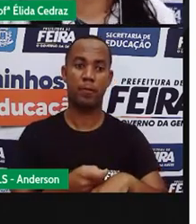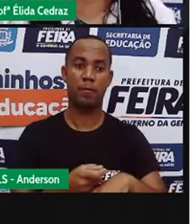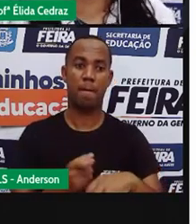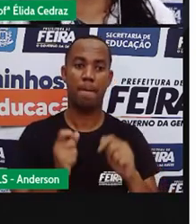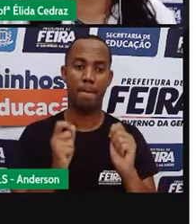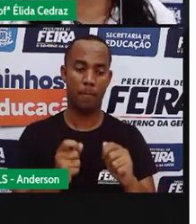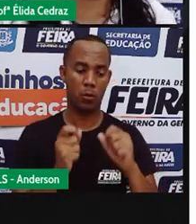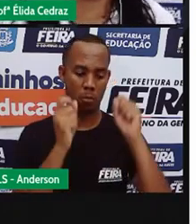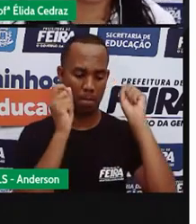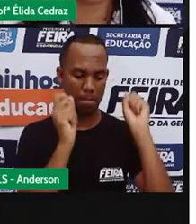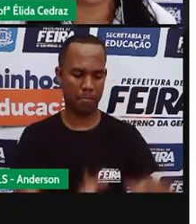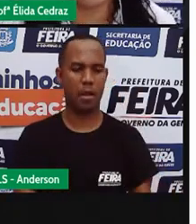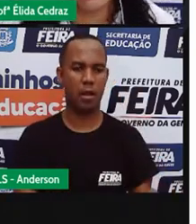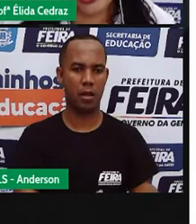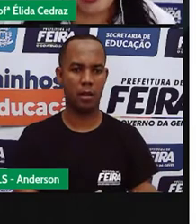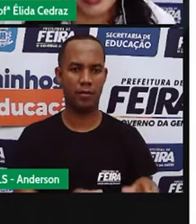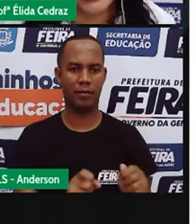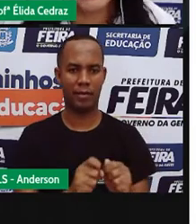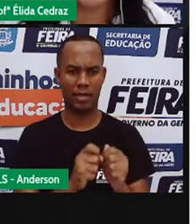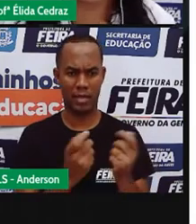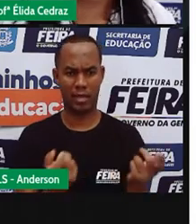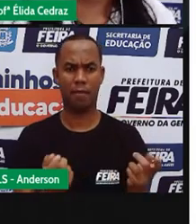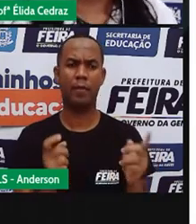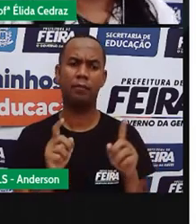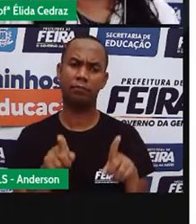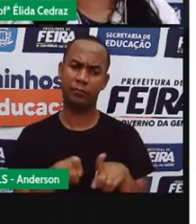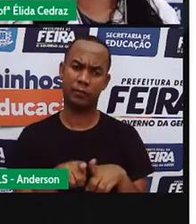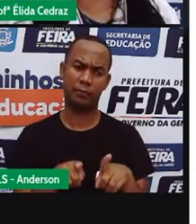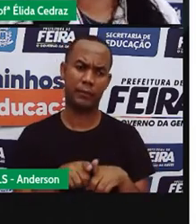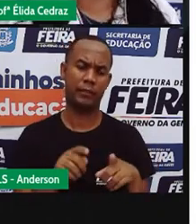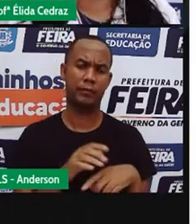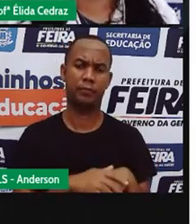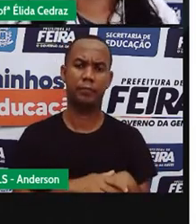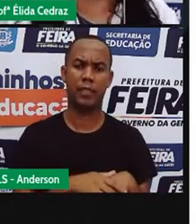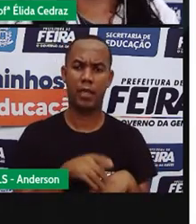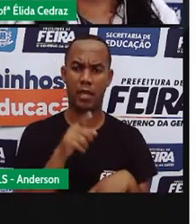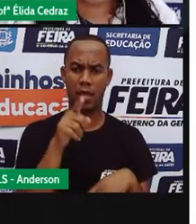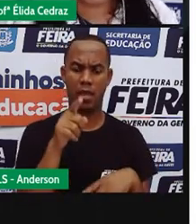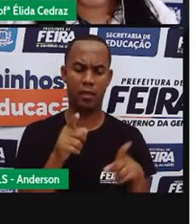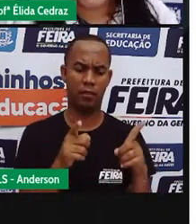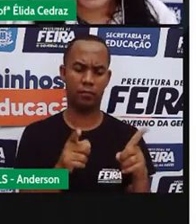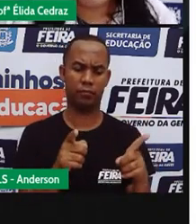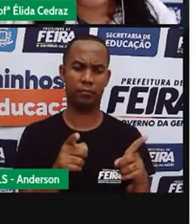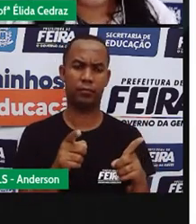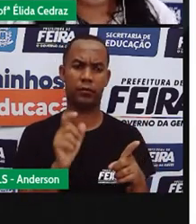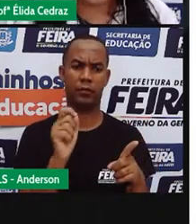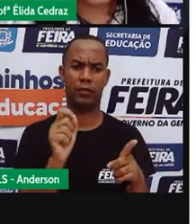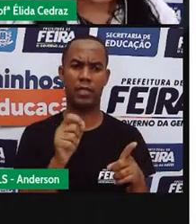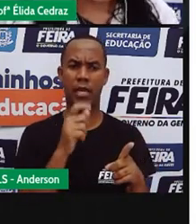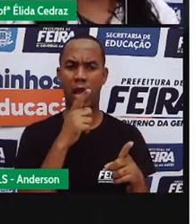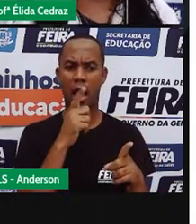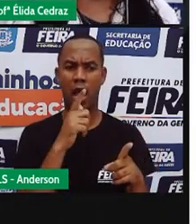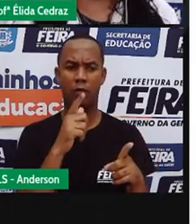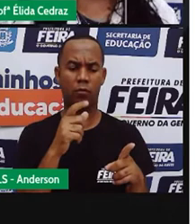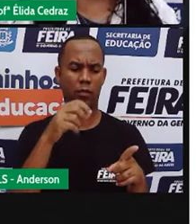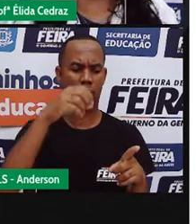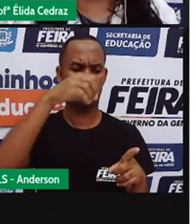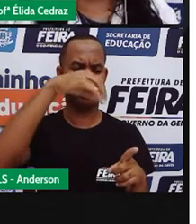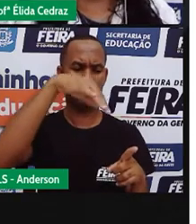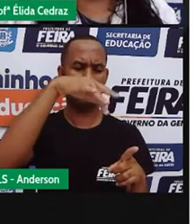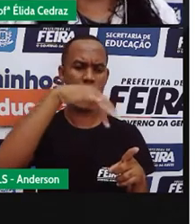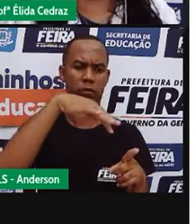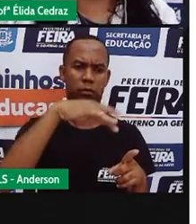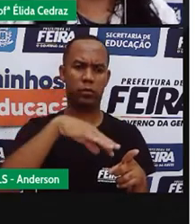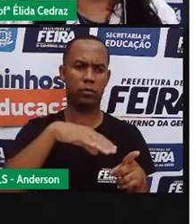quebrar, vai ficar deformado. O tijolo, ele é permeável. Se você colocar